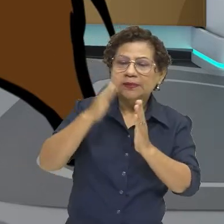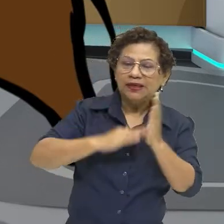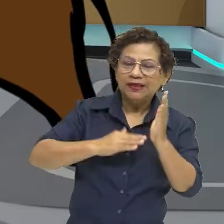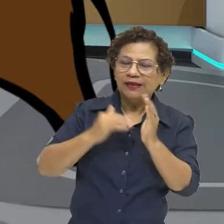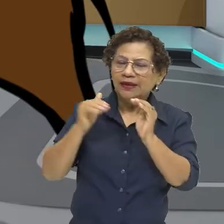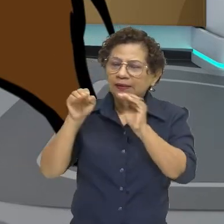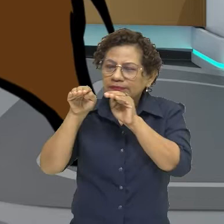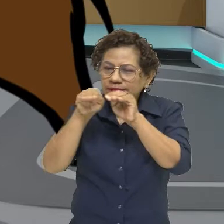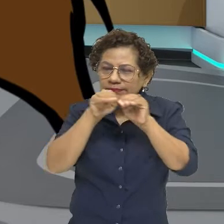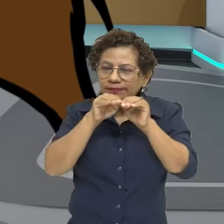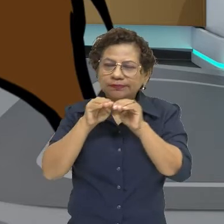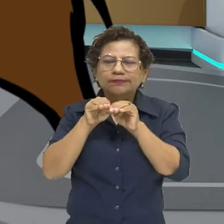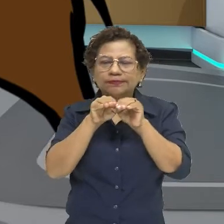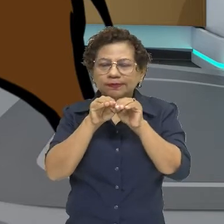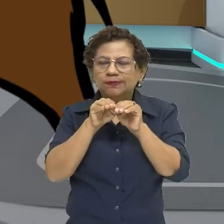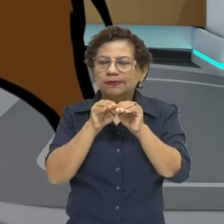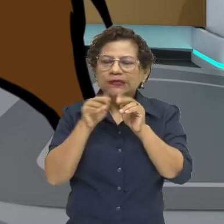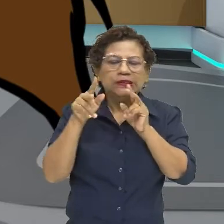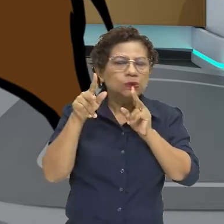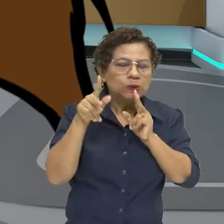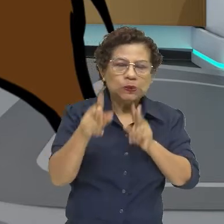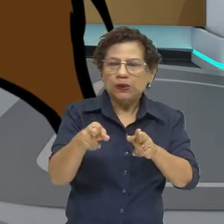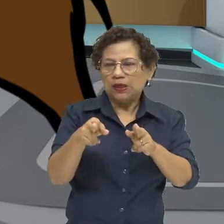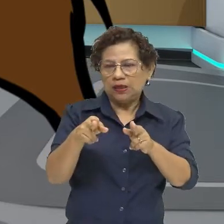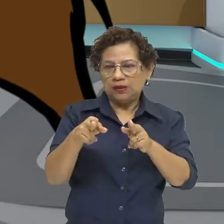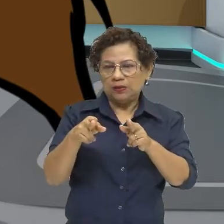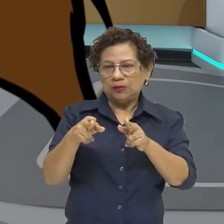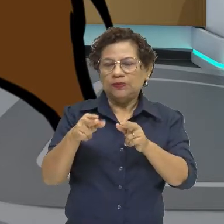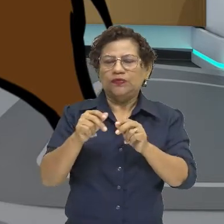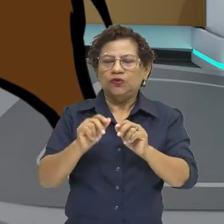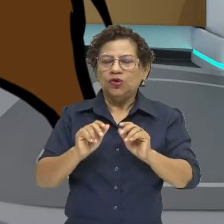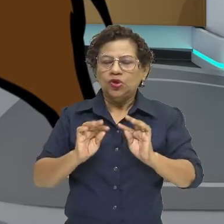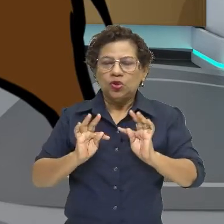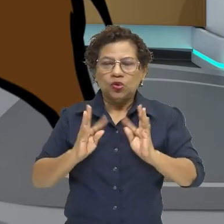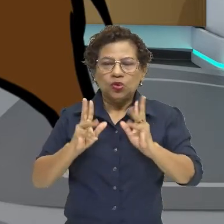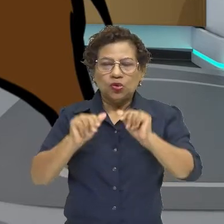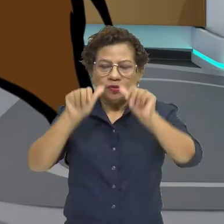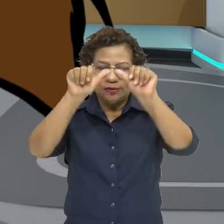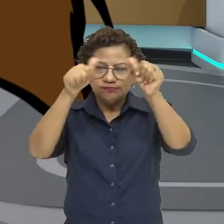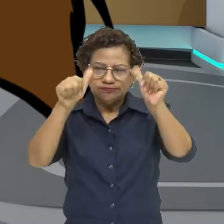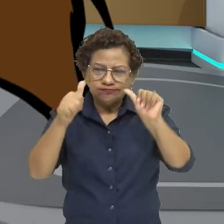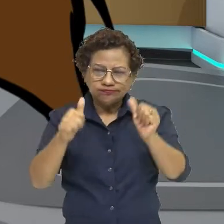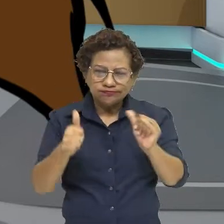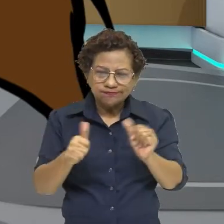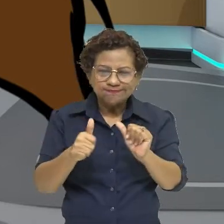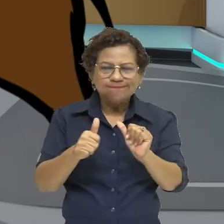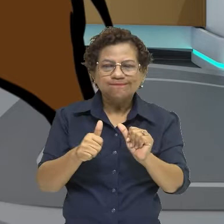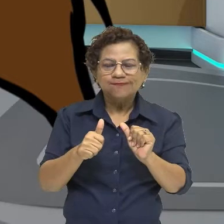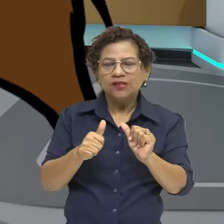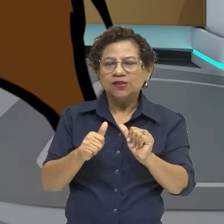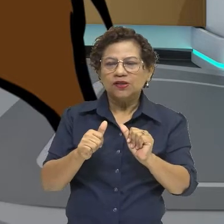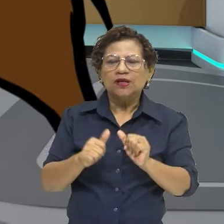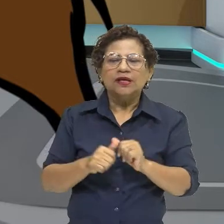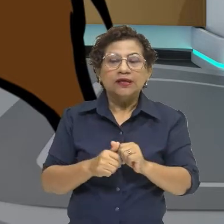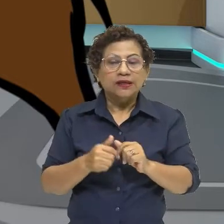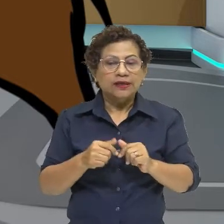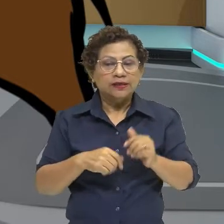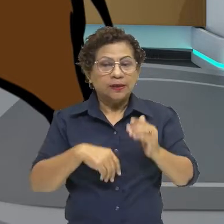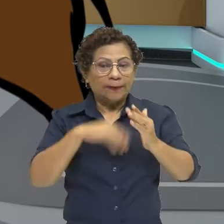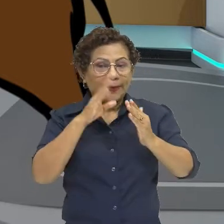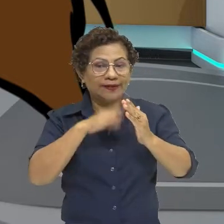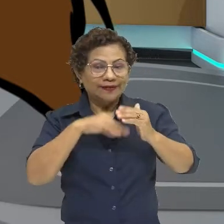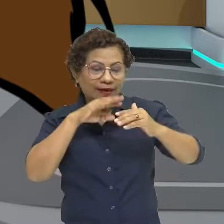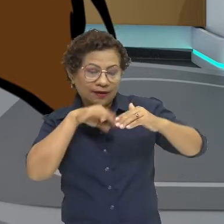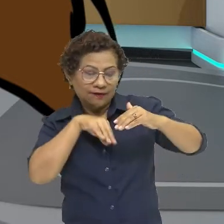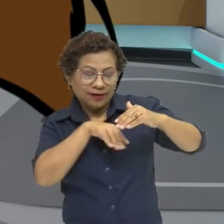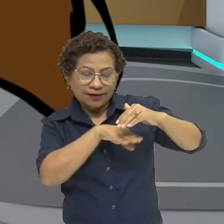via na natureza, trazendo seus traços, o volume, utilizando as ondulações das cavernas para trazer